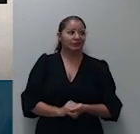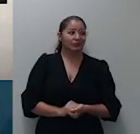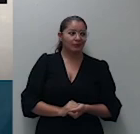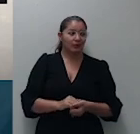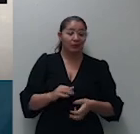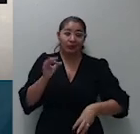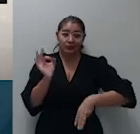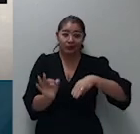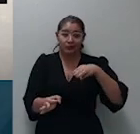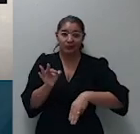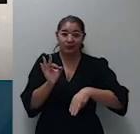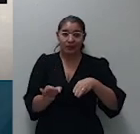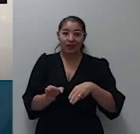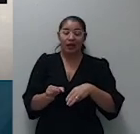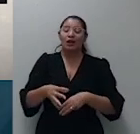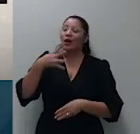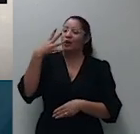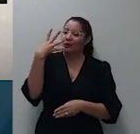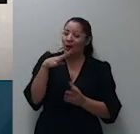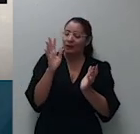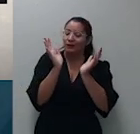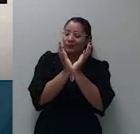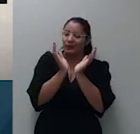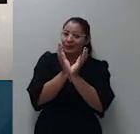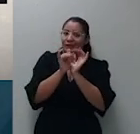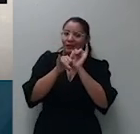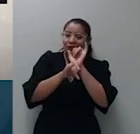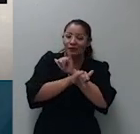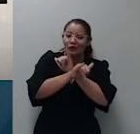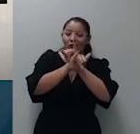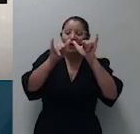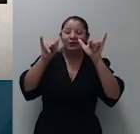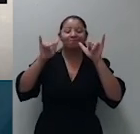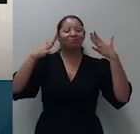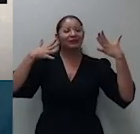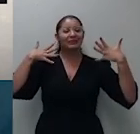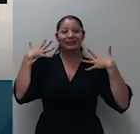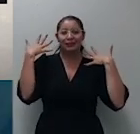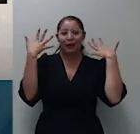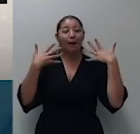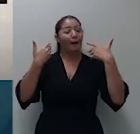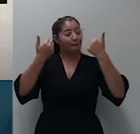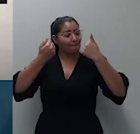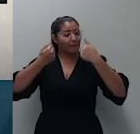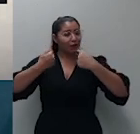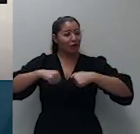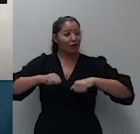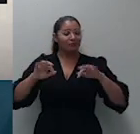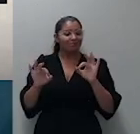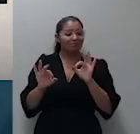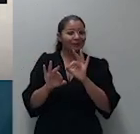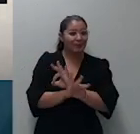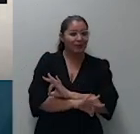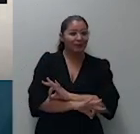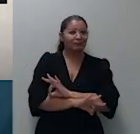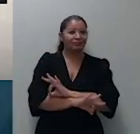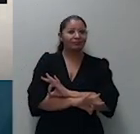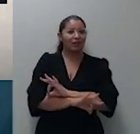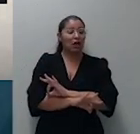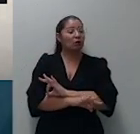quarta turma dizer da minha alegria de podermos terminar aqui em tempo razoável